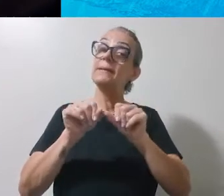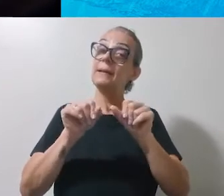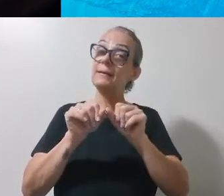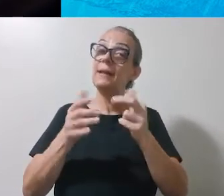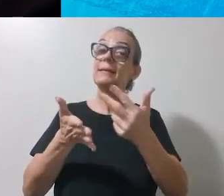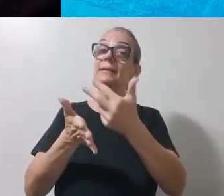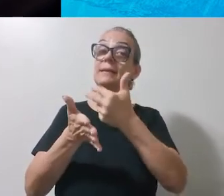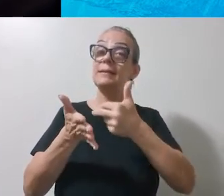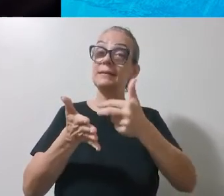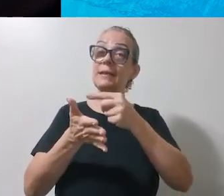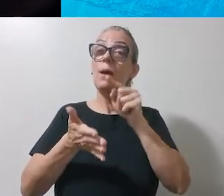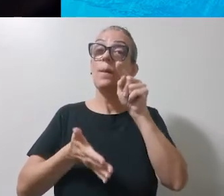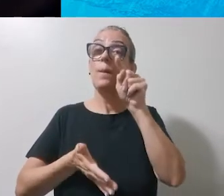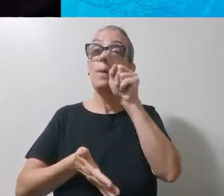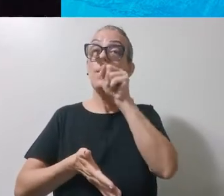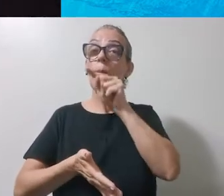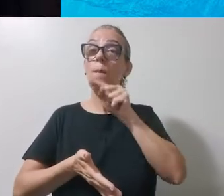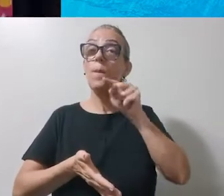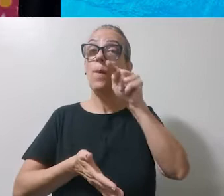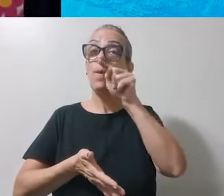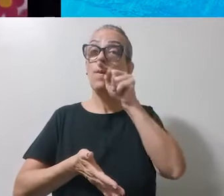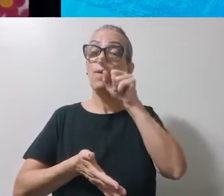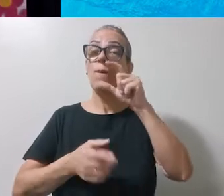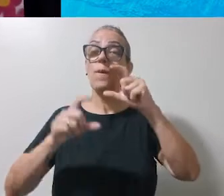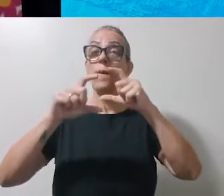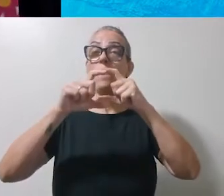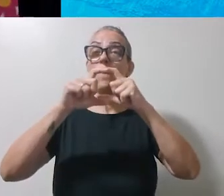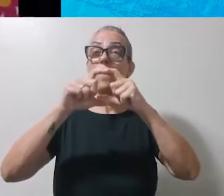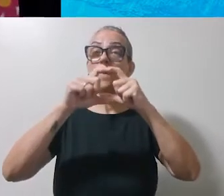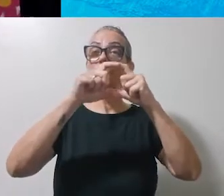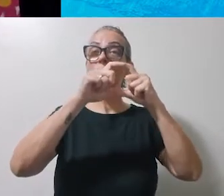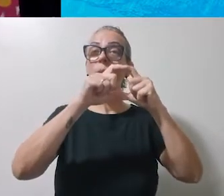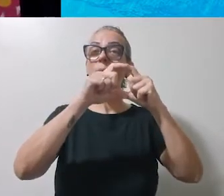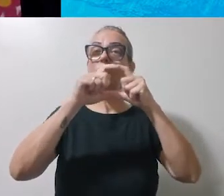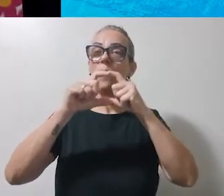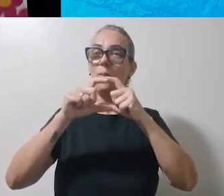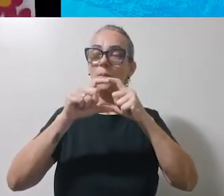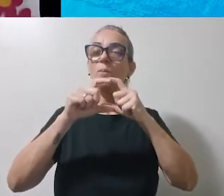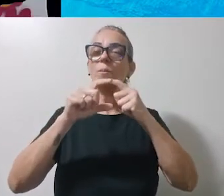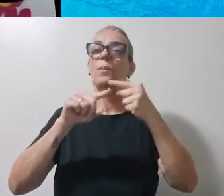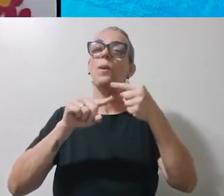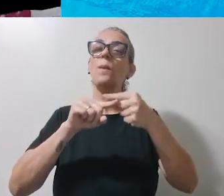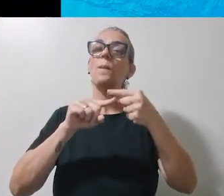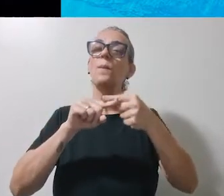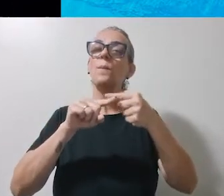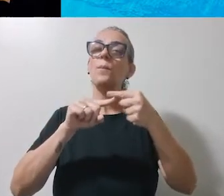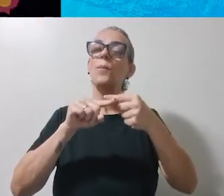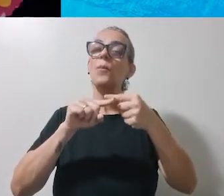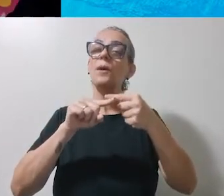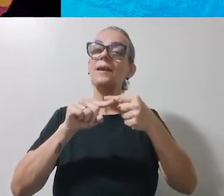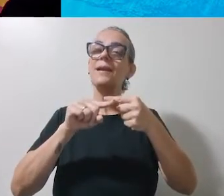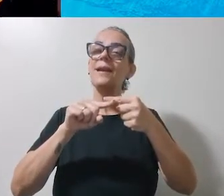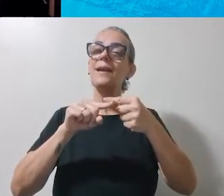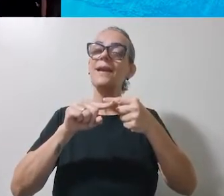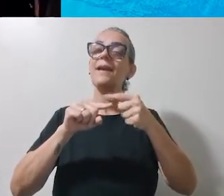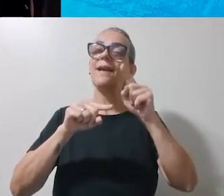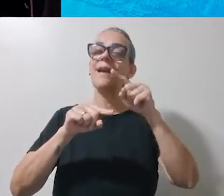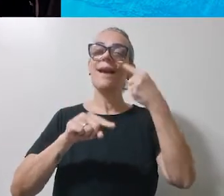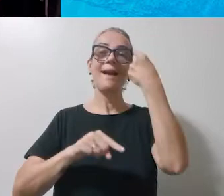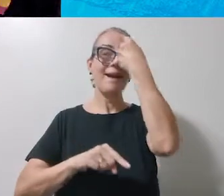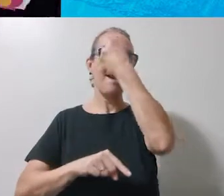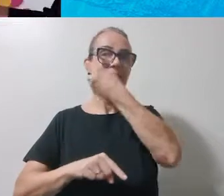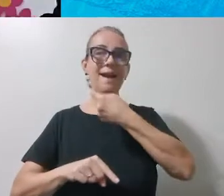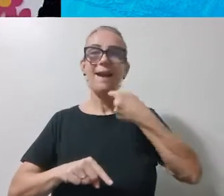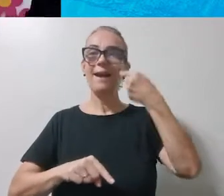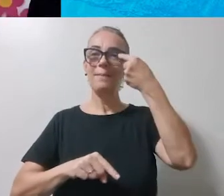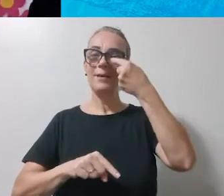que vão ligar a nuvem, ó, a cabecinha, a mente dessa nossa amiga linda que